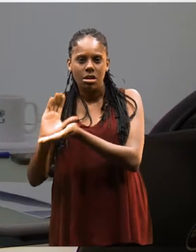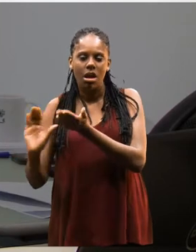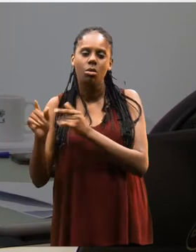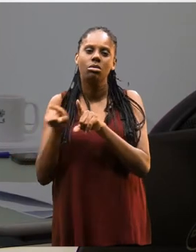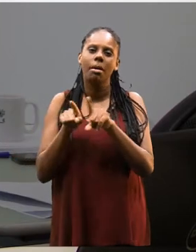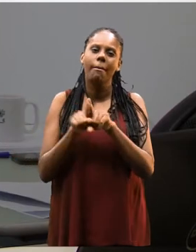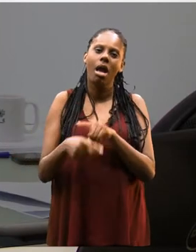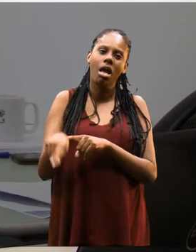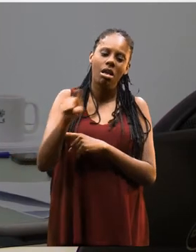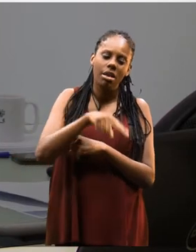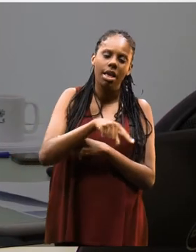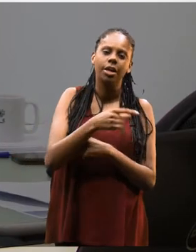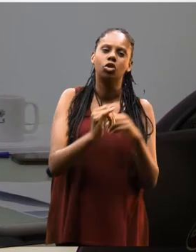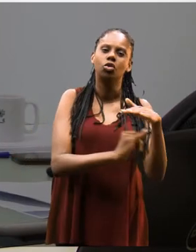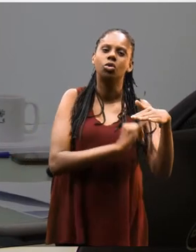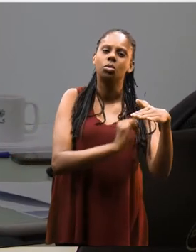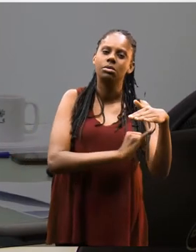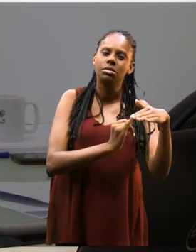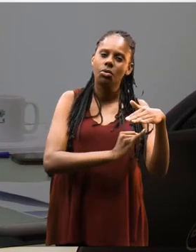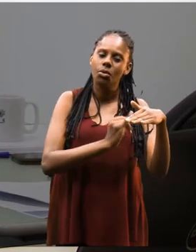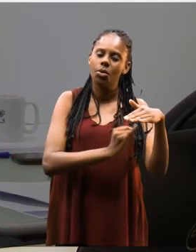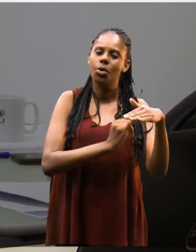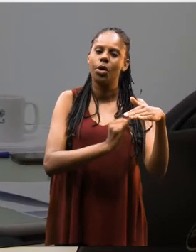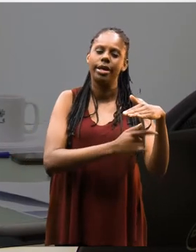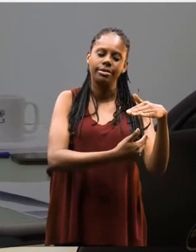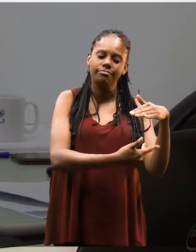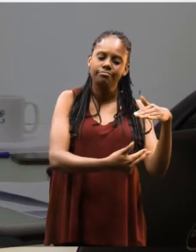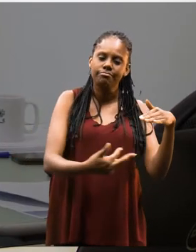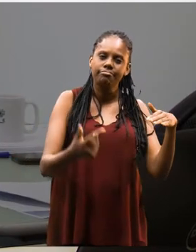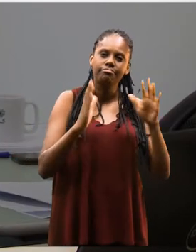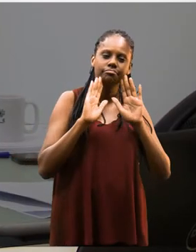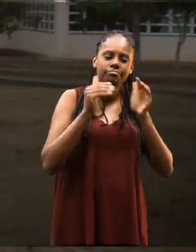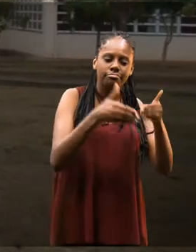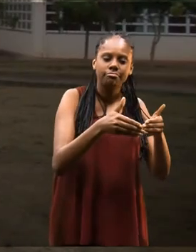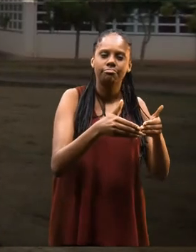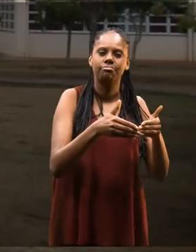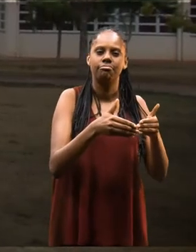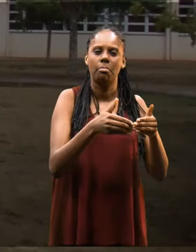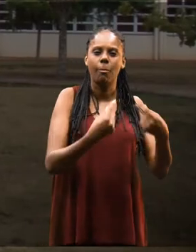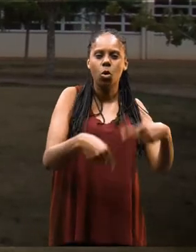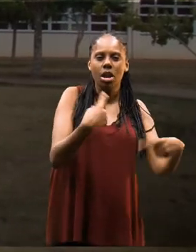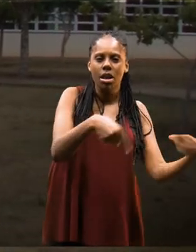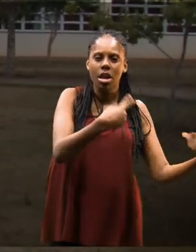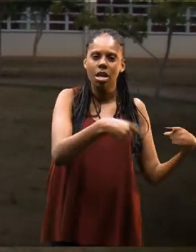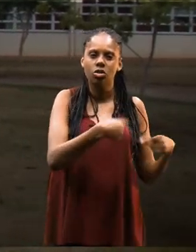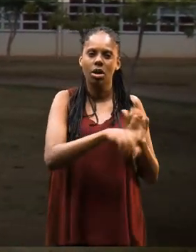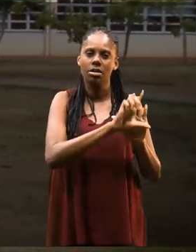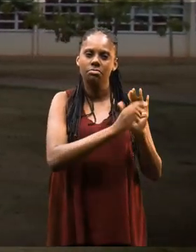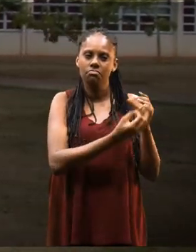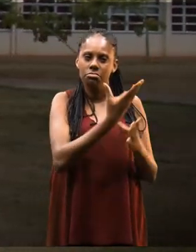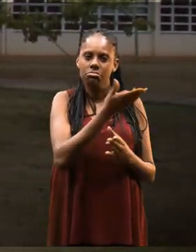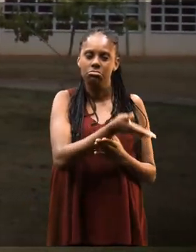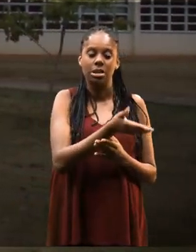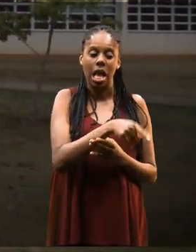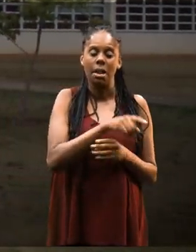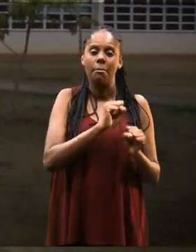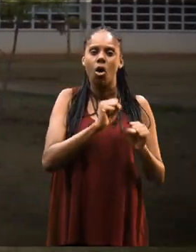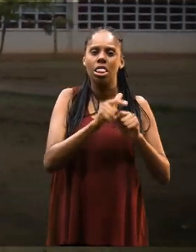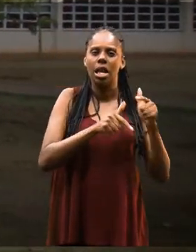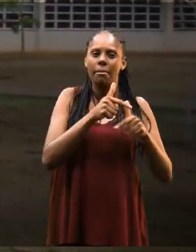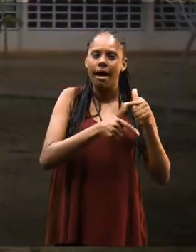financeiro, quanto em instituições voltadas para a realização de políticas.